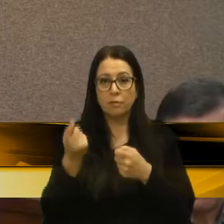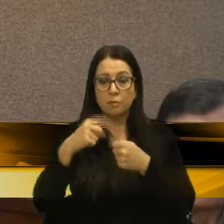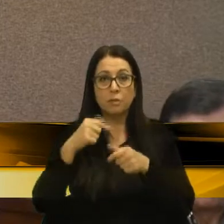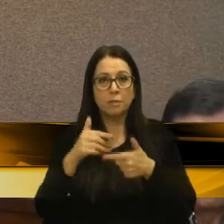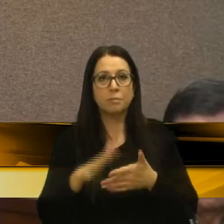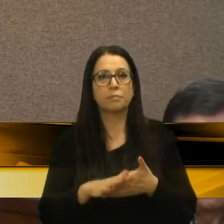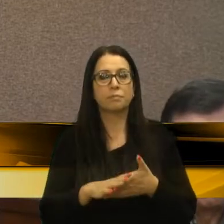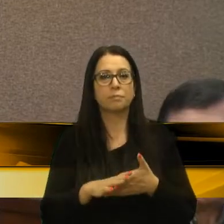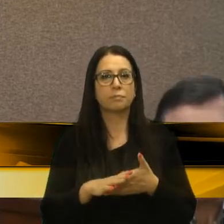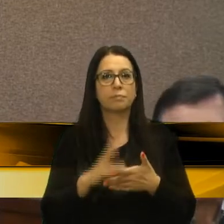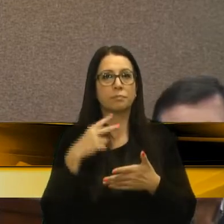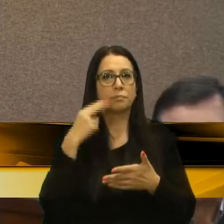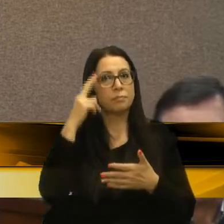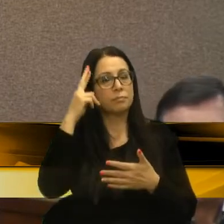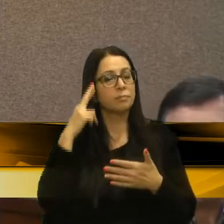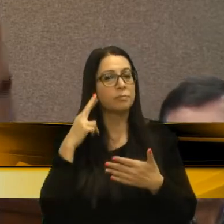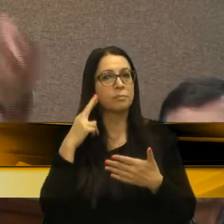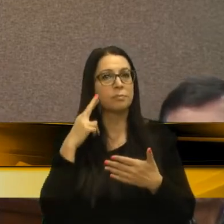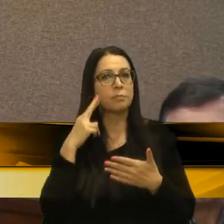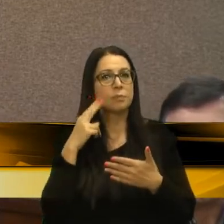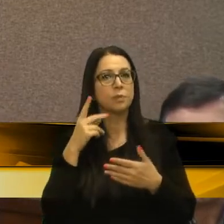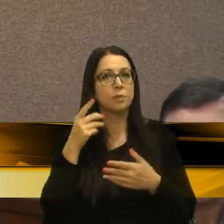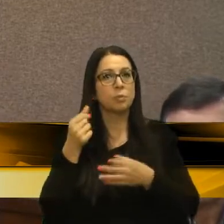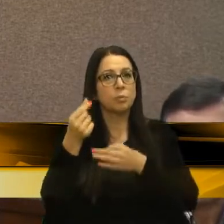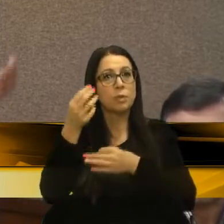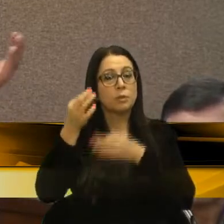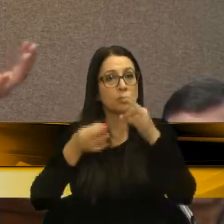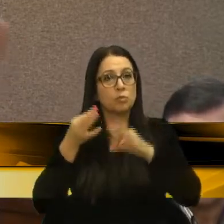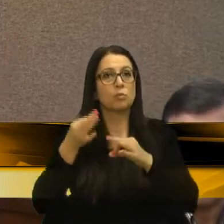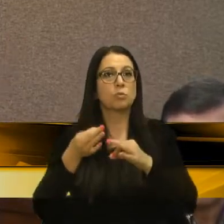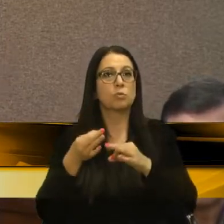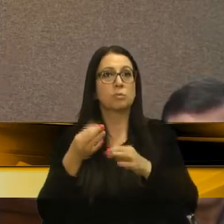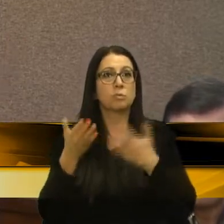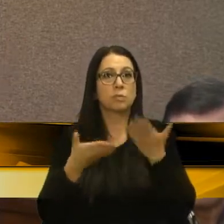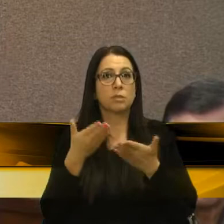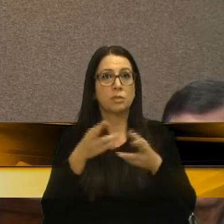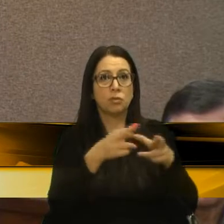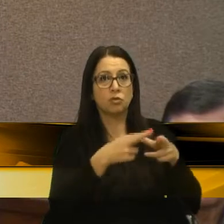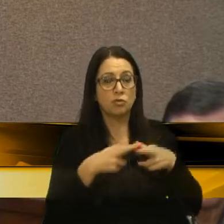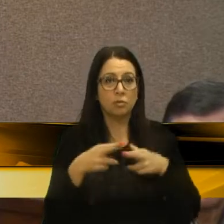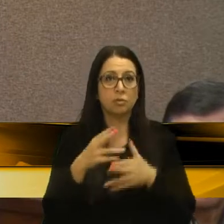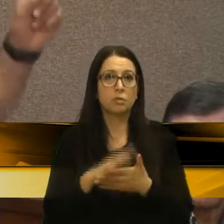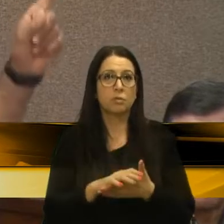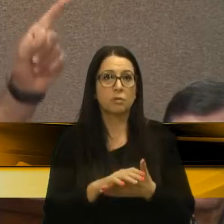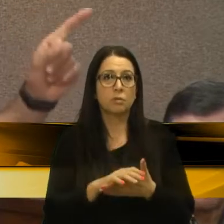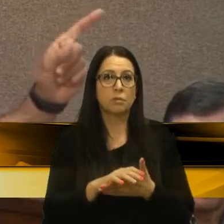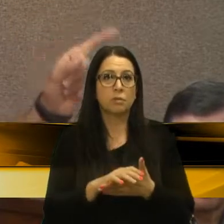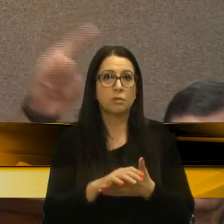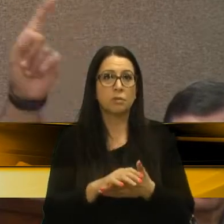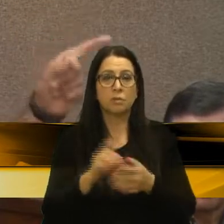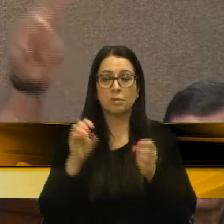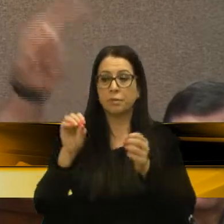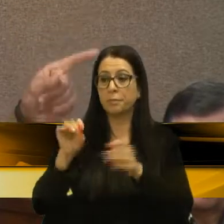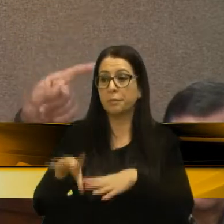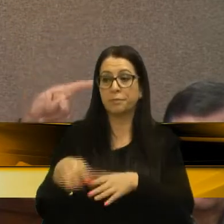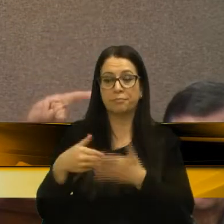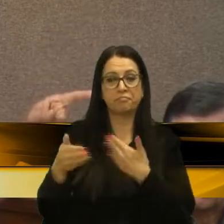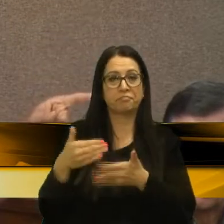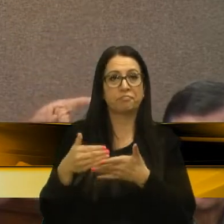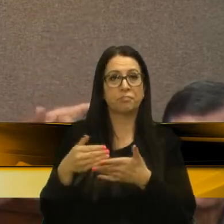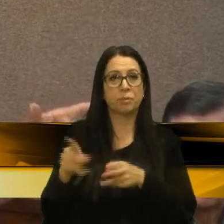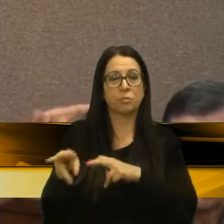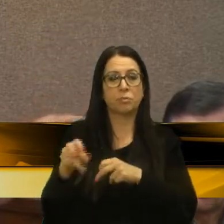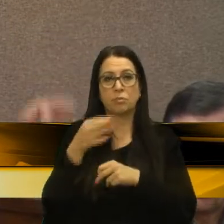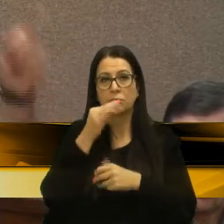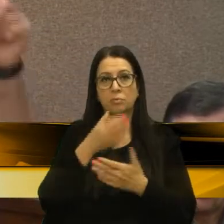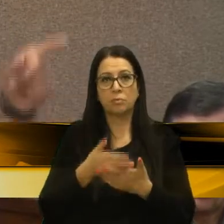vereador Rafael Buenio, com preços justos, para que atenda a nossa região, porque nós temos abandonado essa questão também no nosso interior do Caxiú